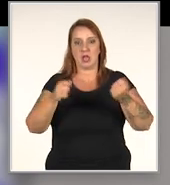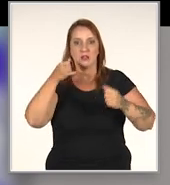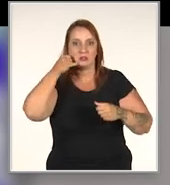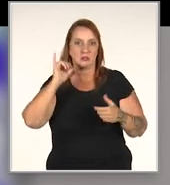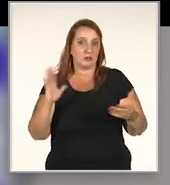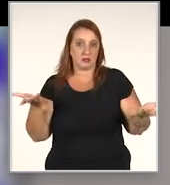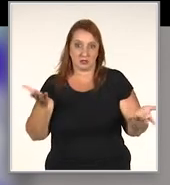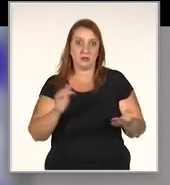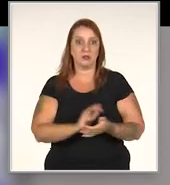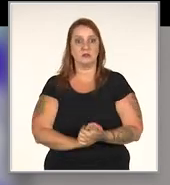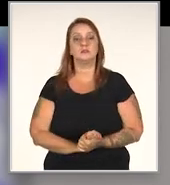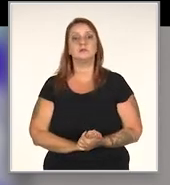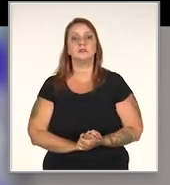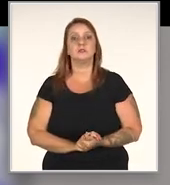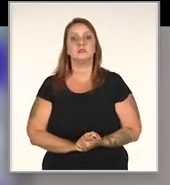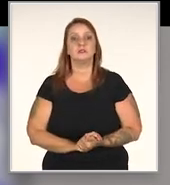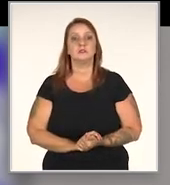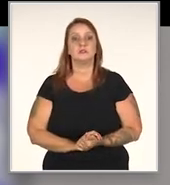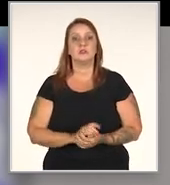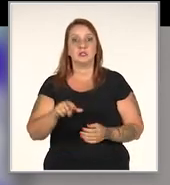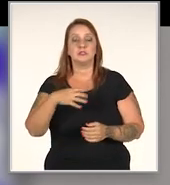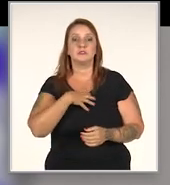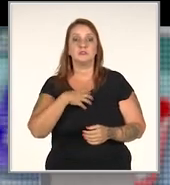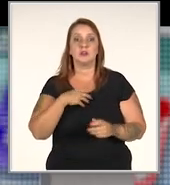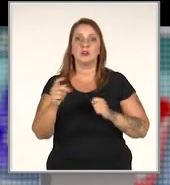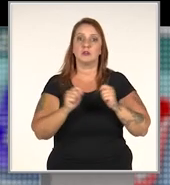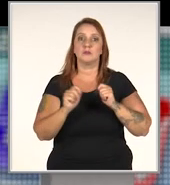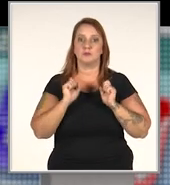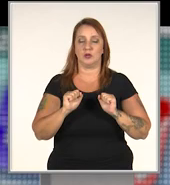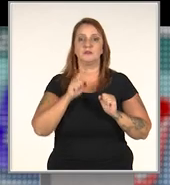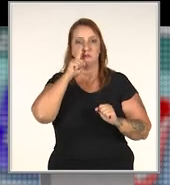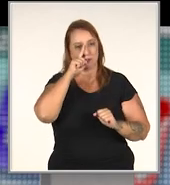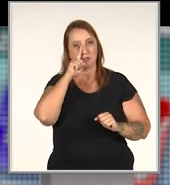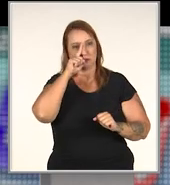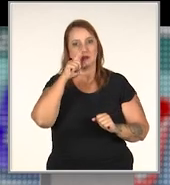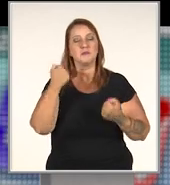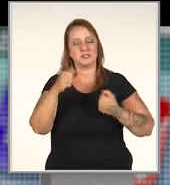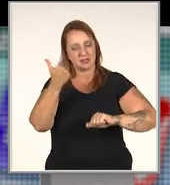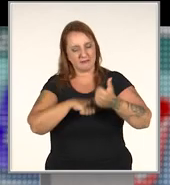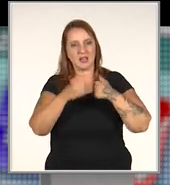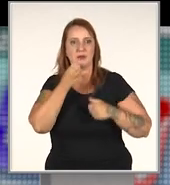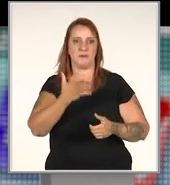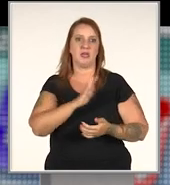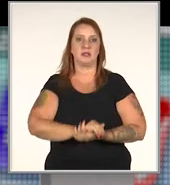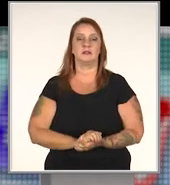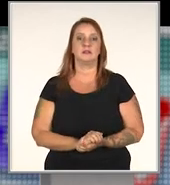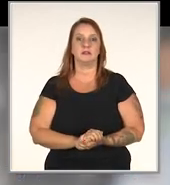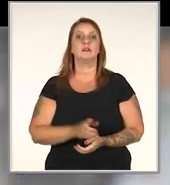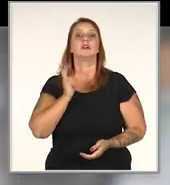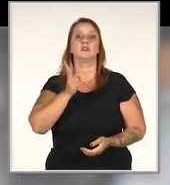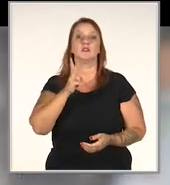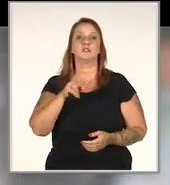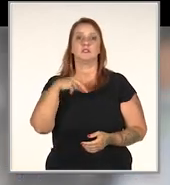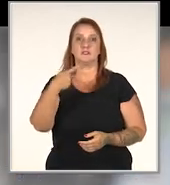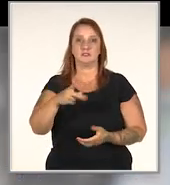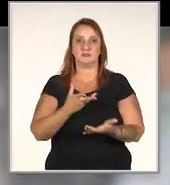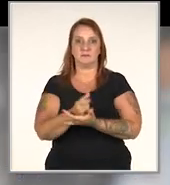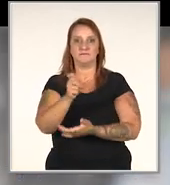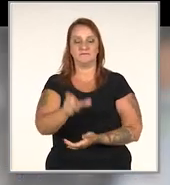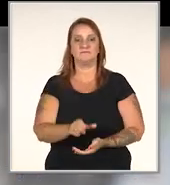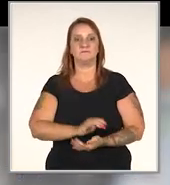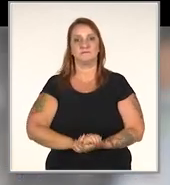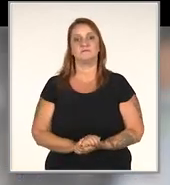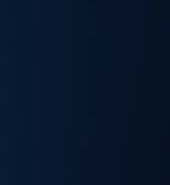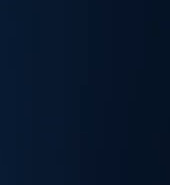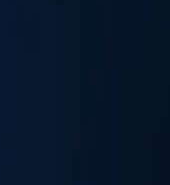de atendimento para evitar gastos. Esse tipo de economia, muitas vezes, pode ser... Tem que avaliar muito bem. E manter os seus